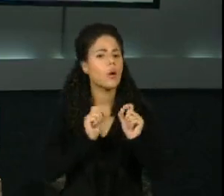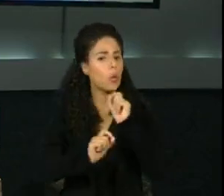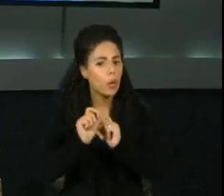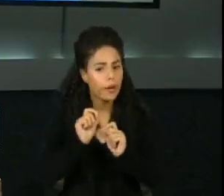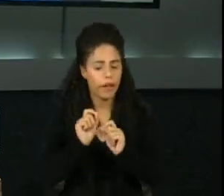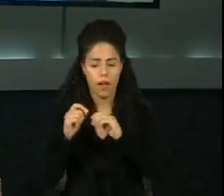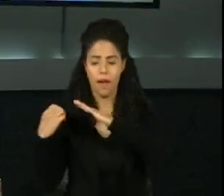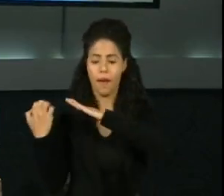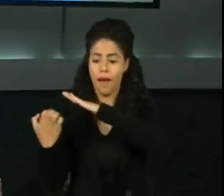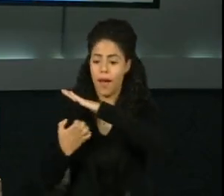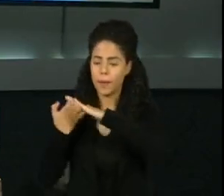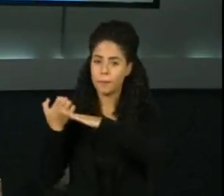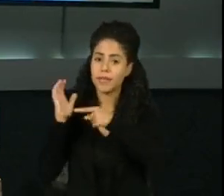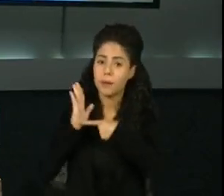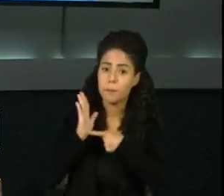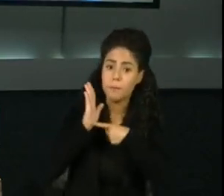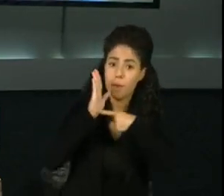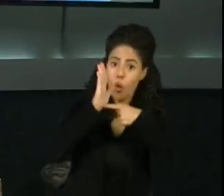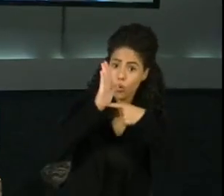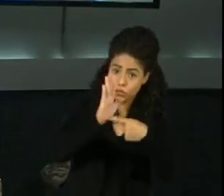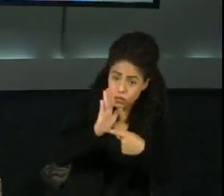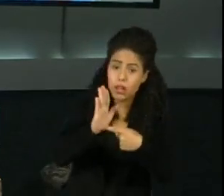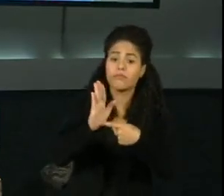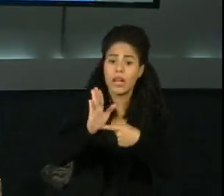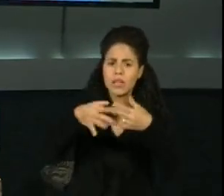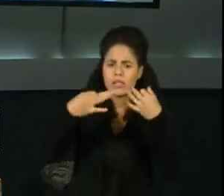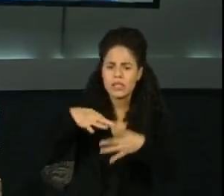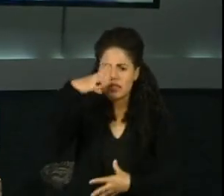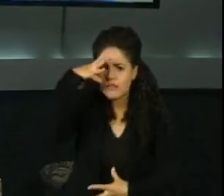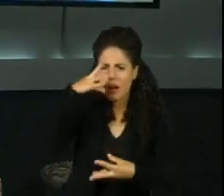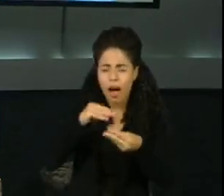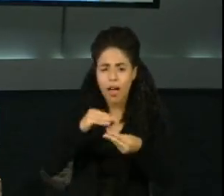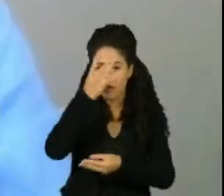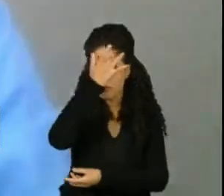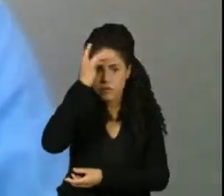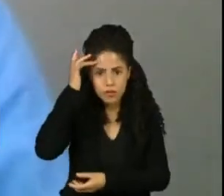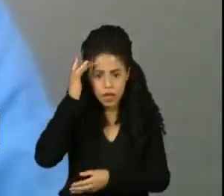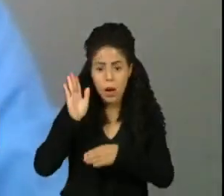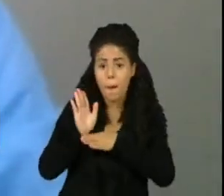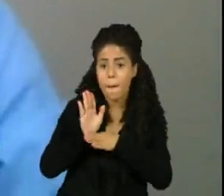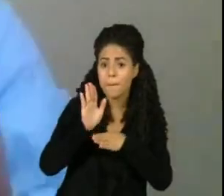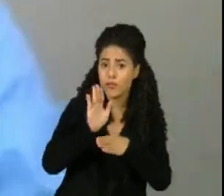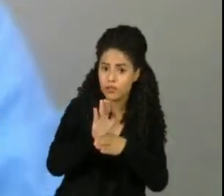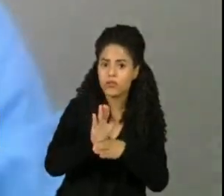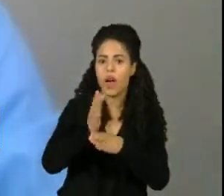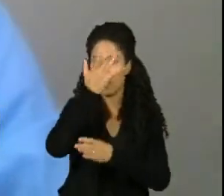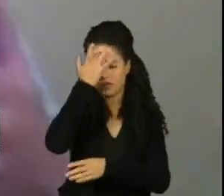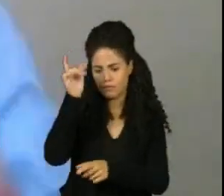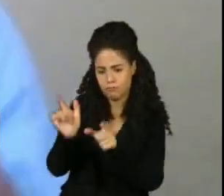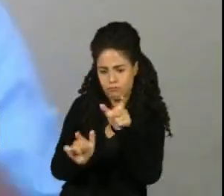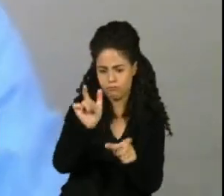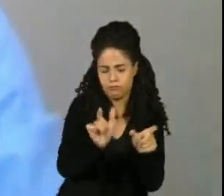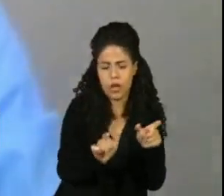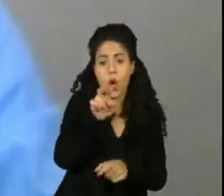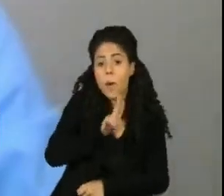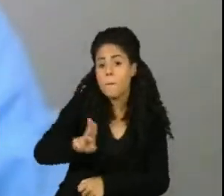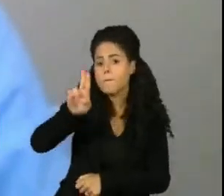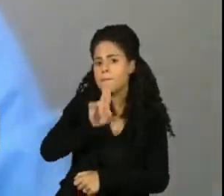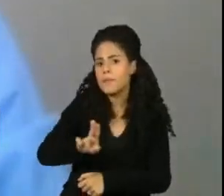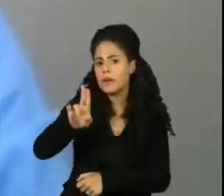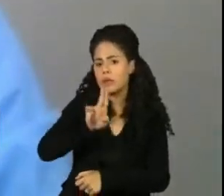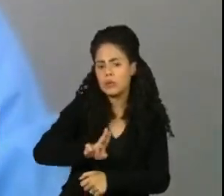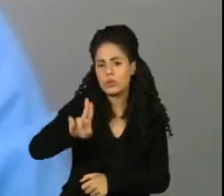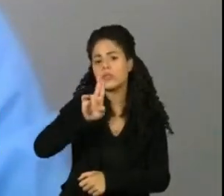seja, a empresa precisa, sim, efetivar campanhas para, continuamente, ajudar o seu usuário, ajudar o seu cliente na questão de educação